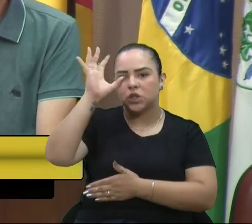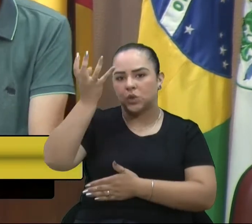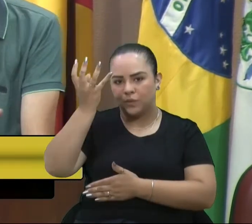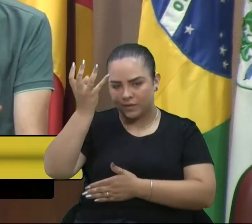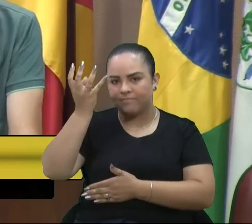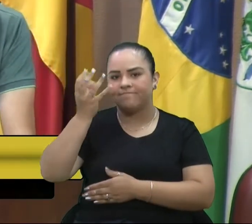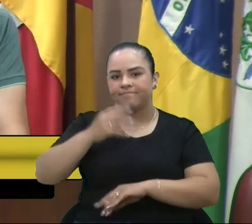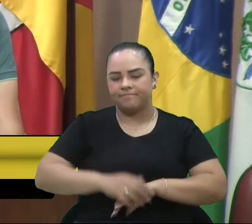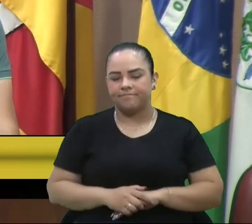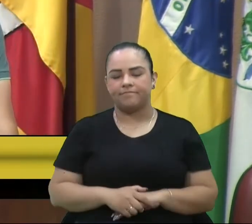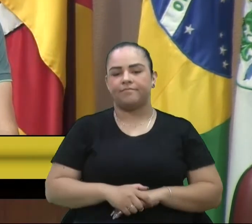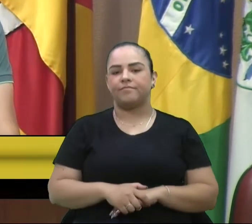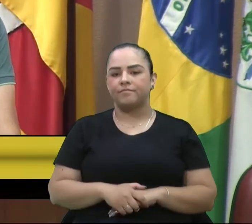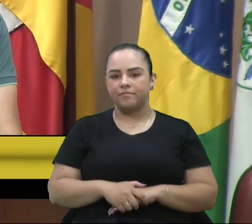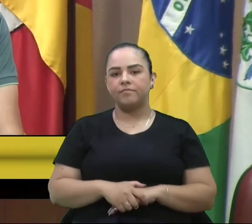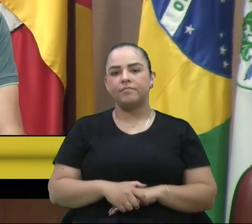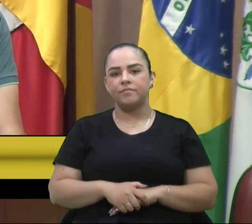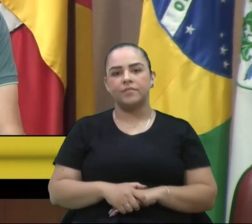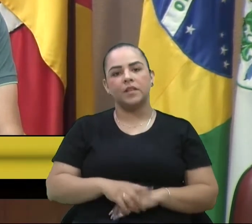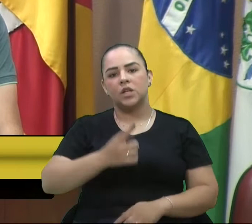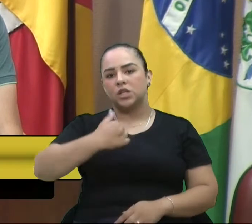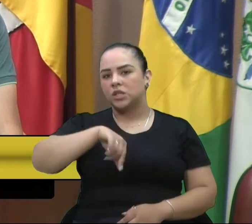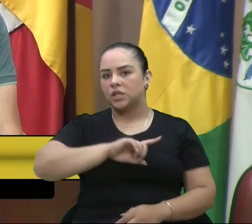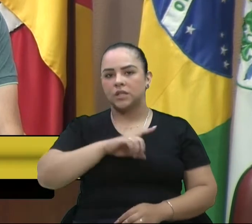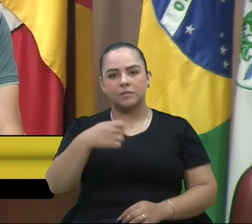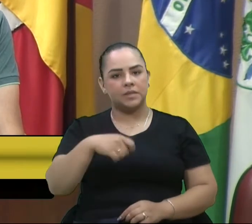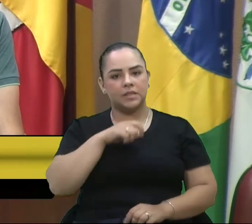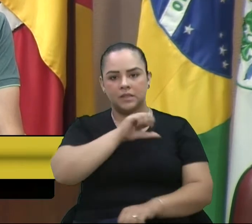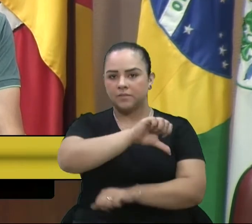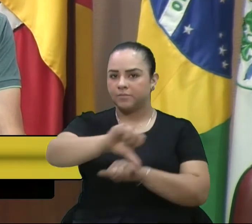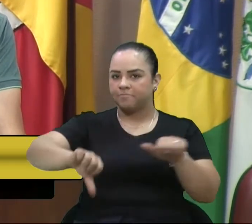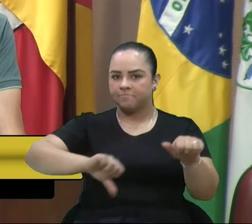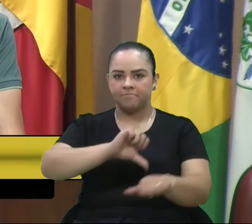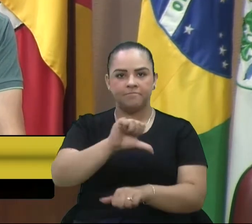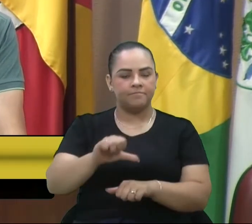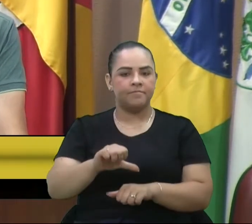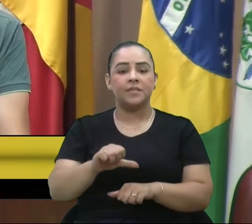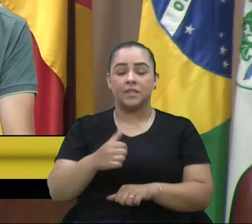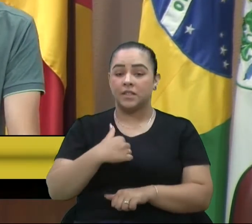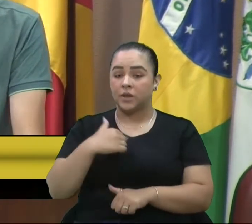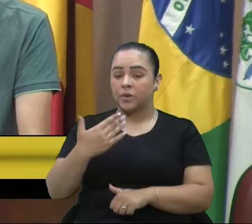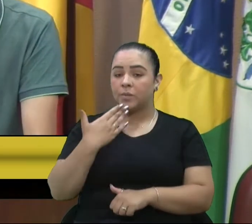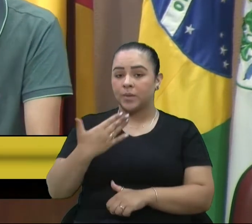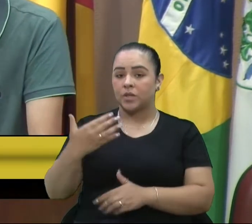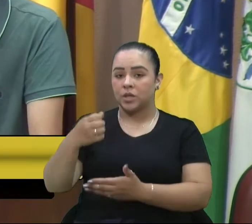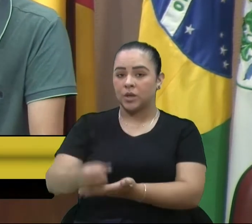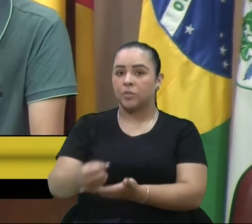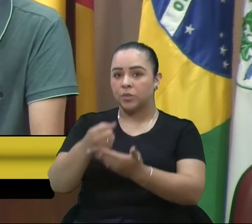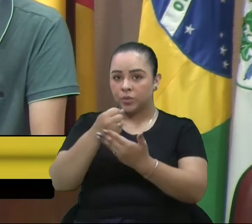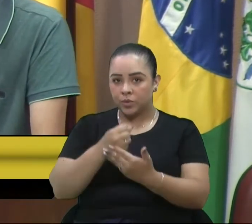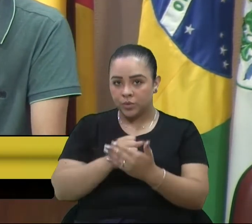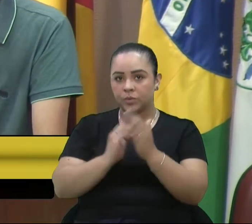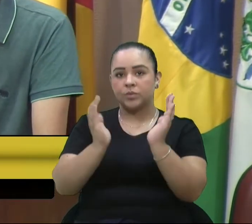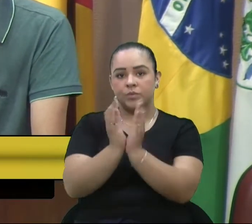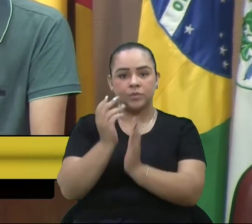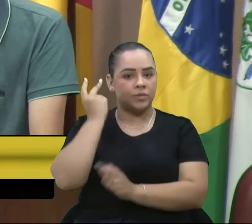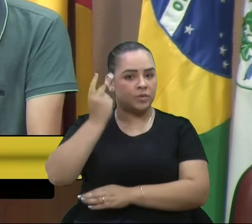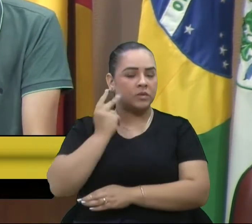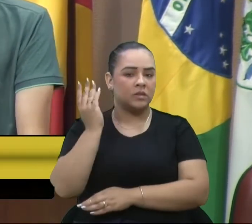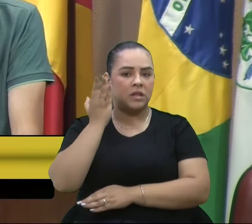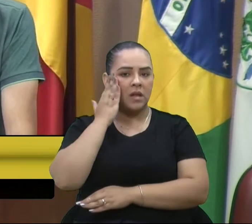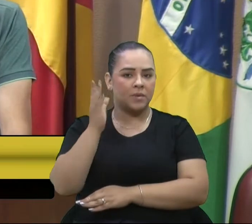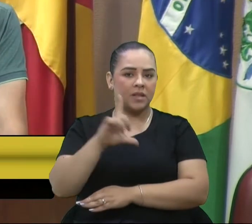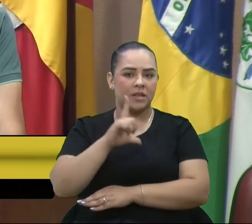é esse repertório que nós temos que mudar. Isso aqui eu peço apoio dos demais colegas vereadores. Eu sei que tem